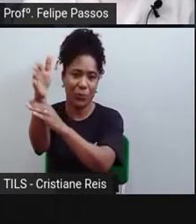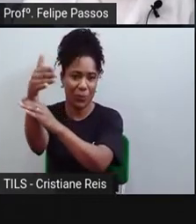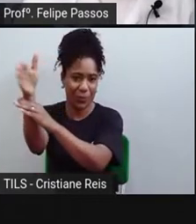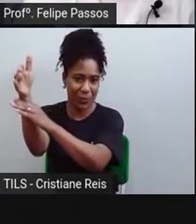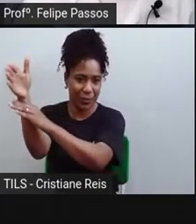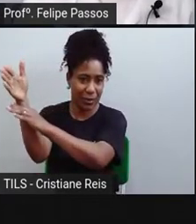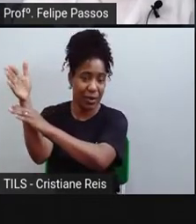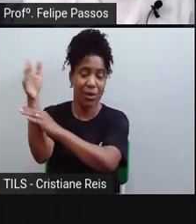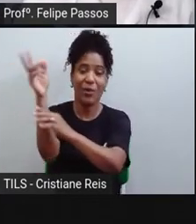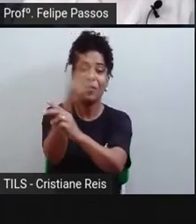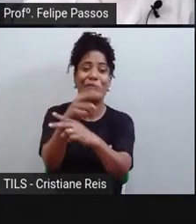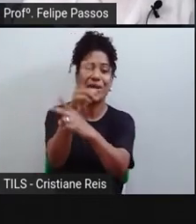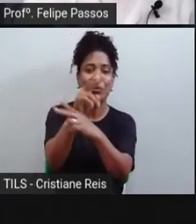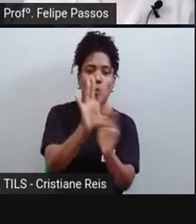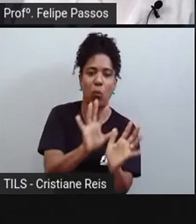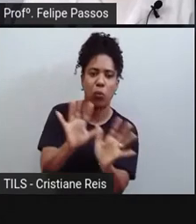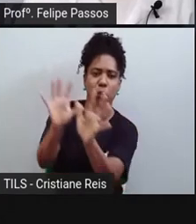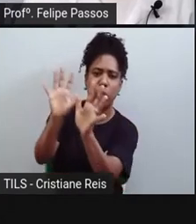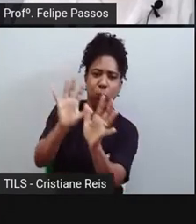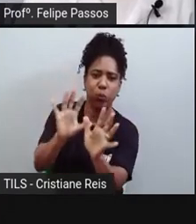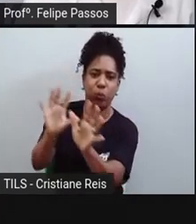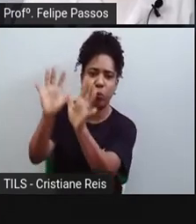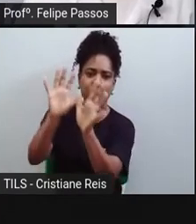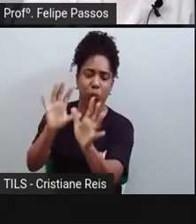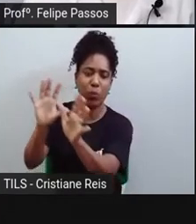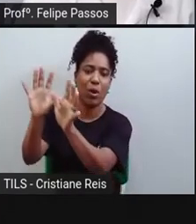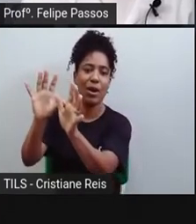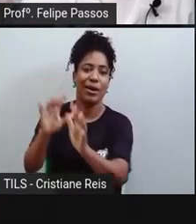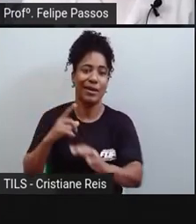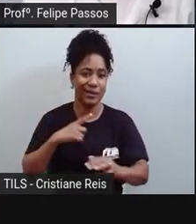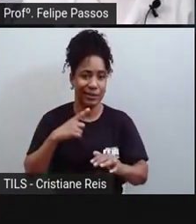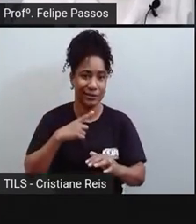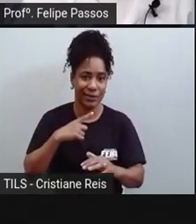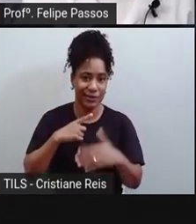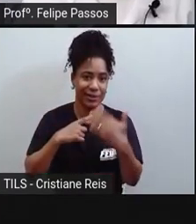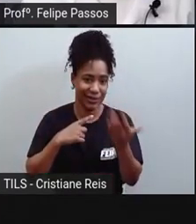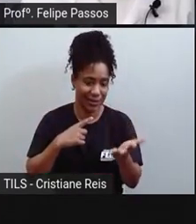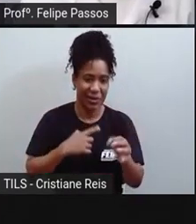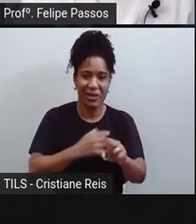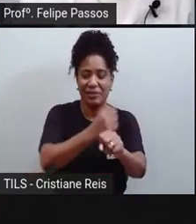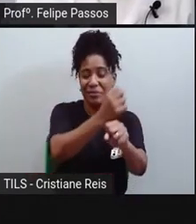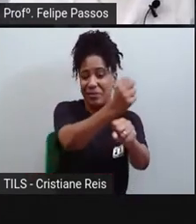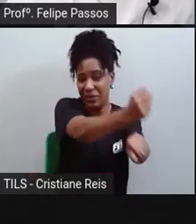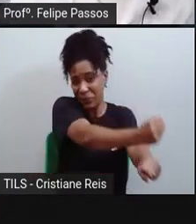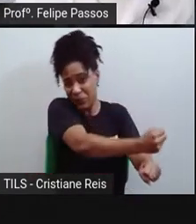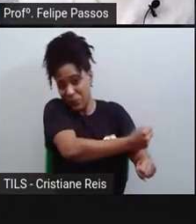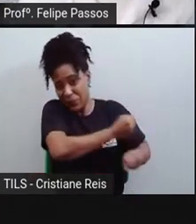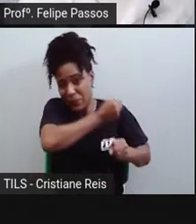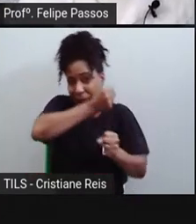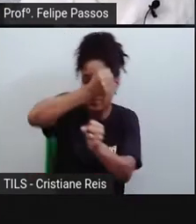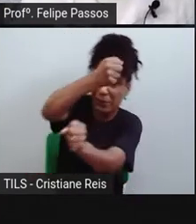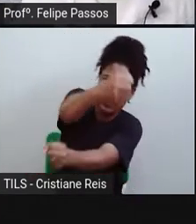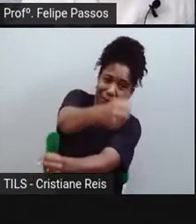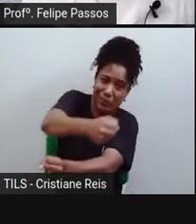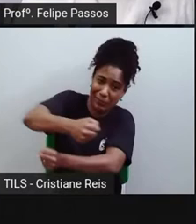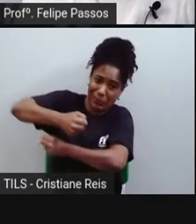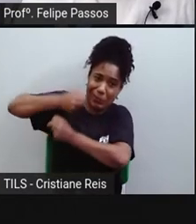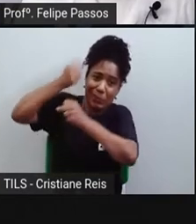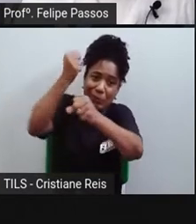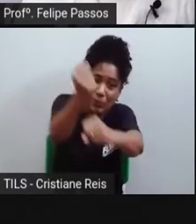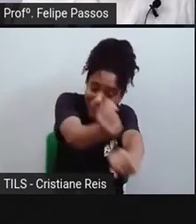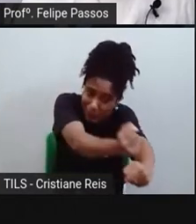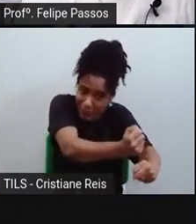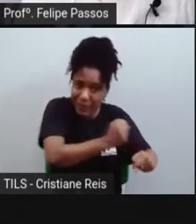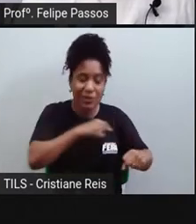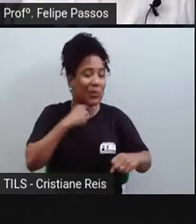como é a palavra, meu Deus? Era impraticável, você mover um navio grandão daquele com remo.